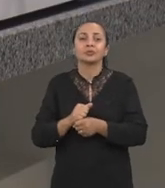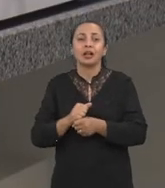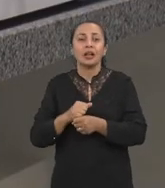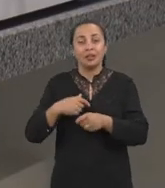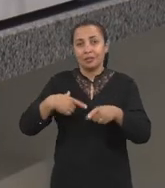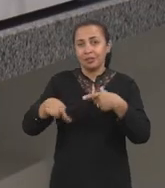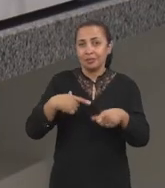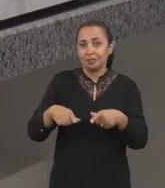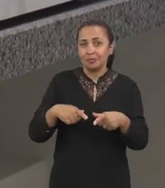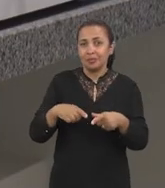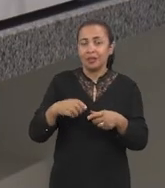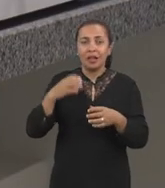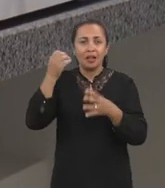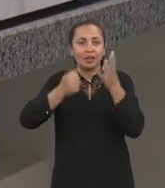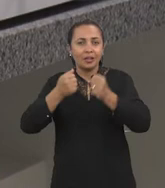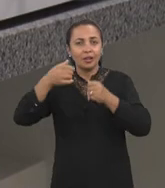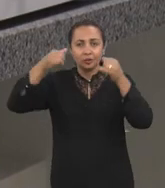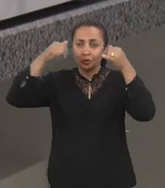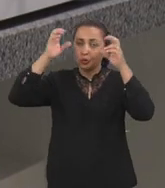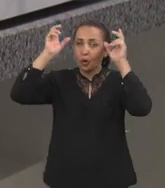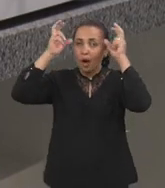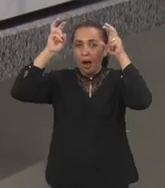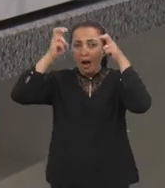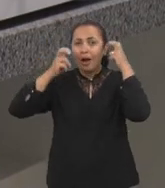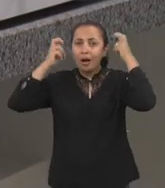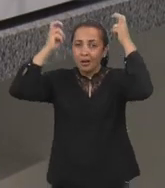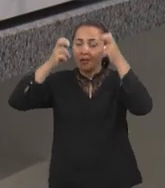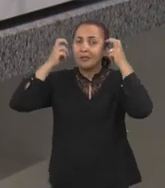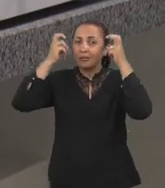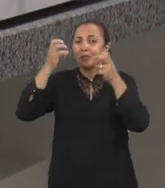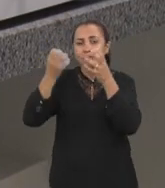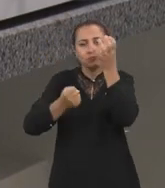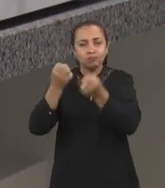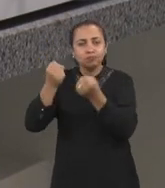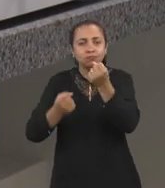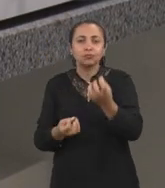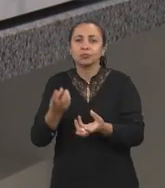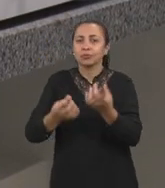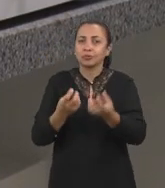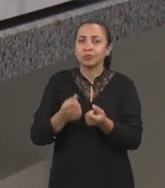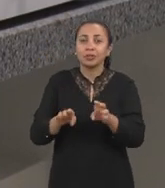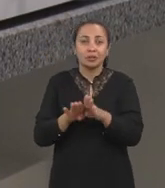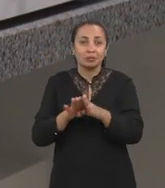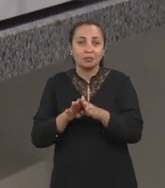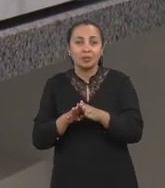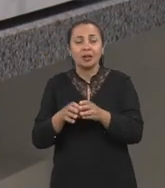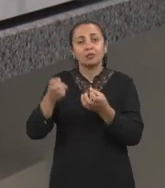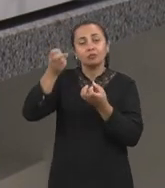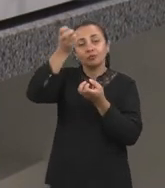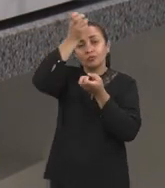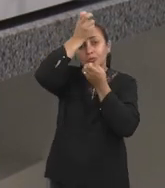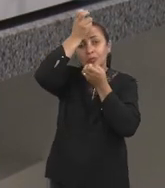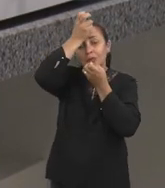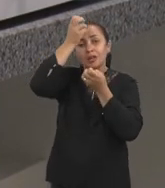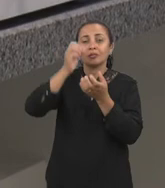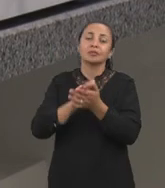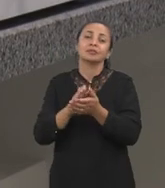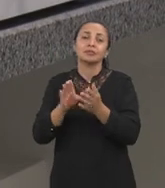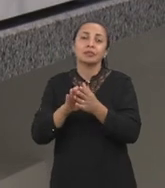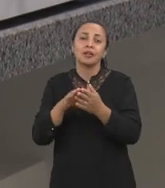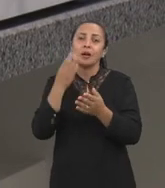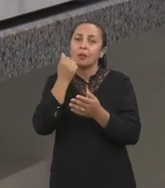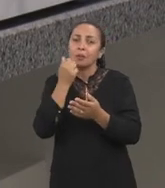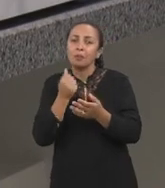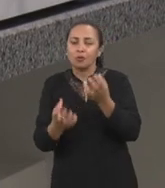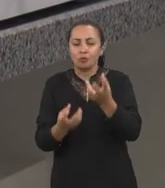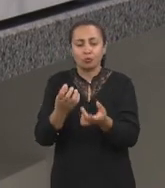leite de cabra fermentado, bebida láctea à base de soro de queijo de cabra, sobremesa láctea